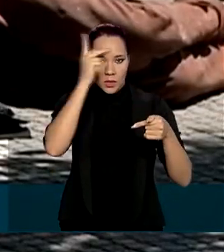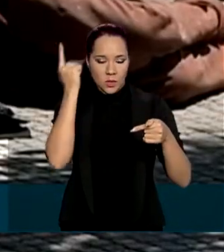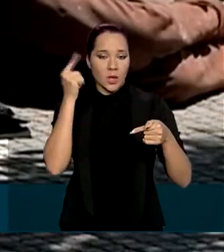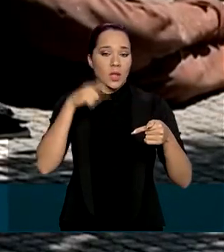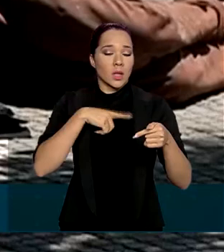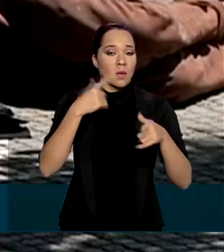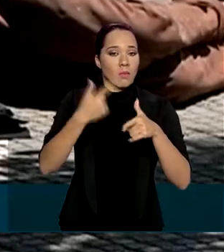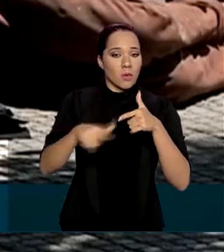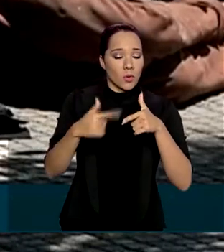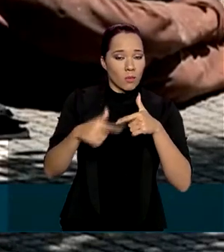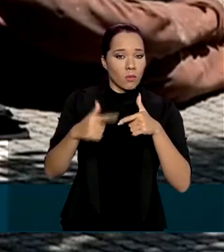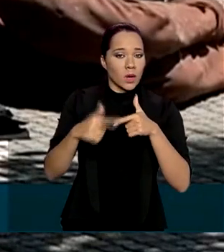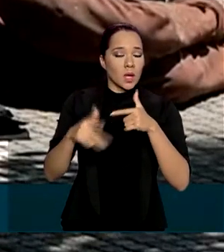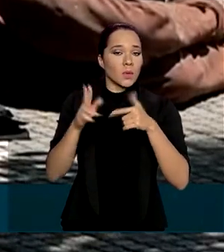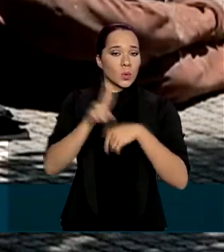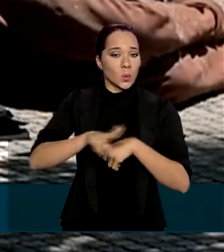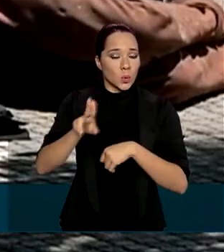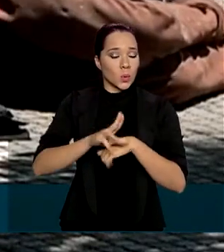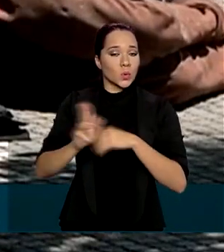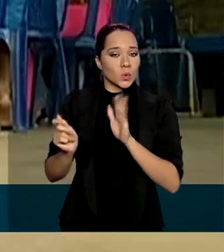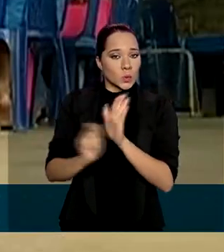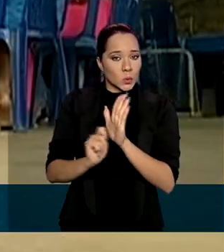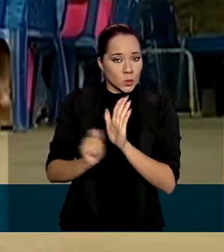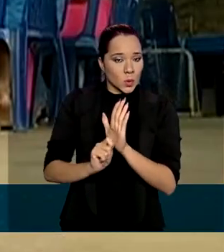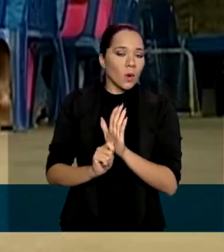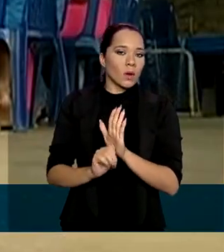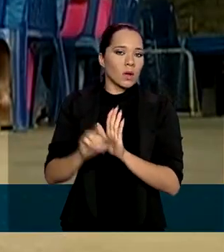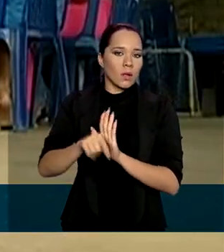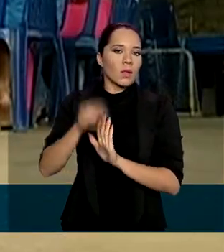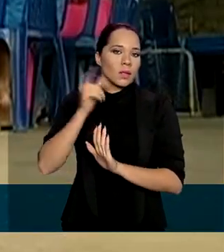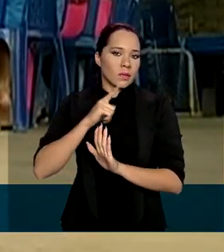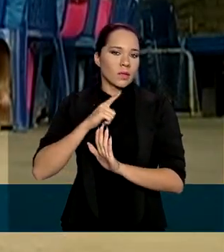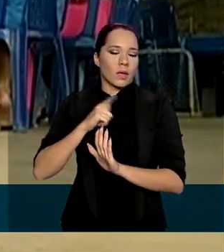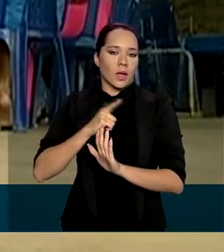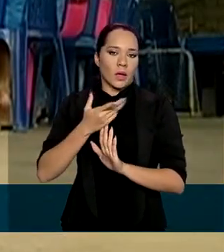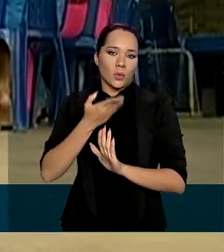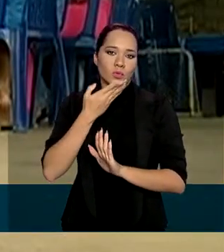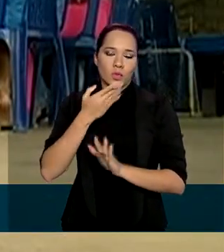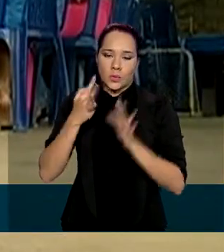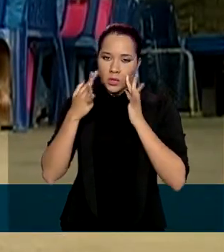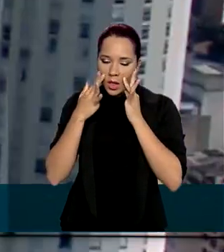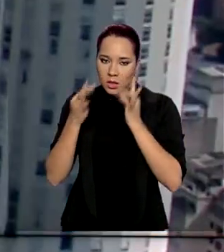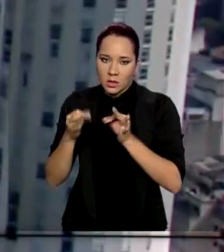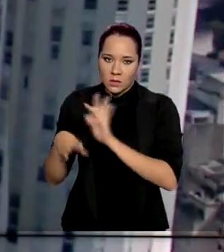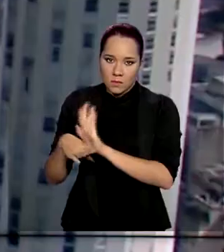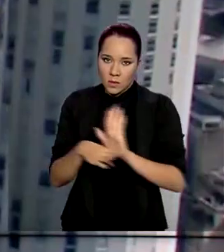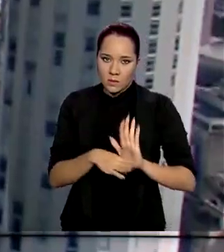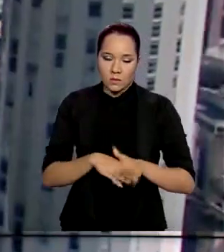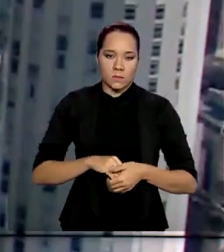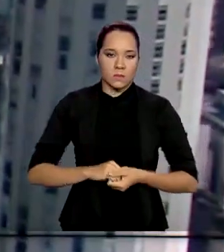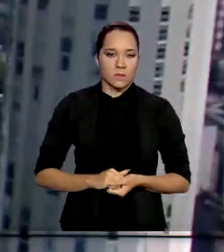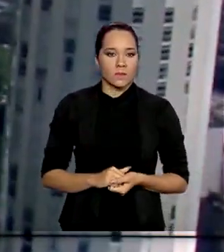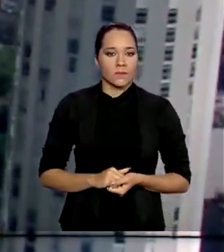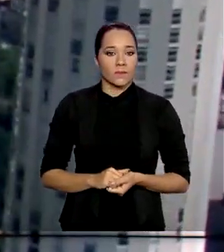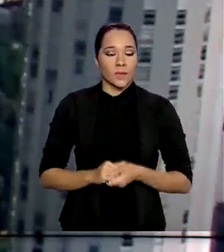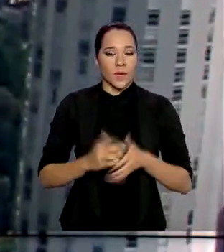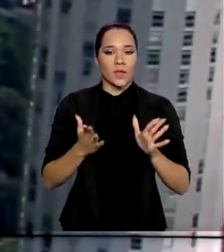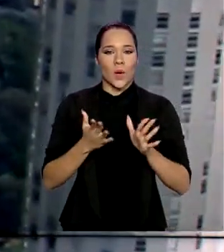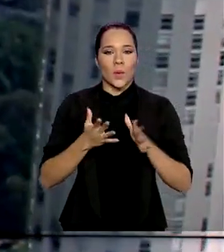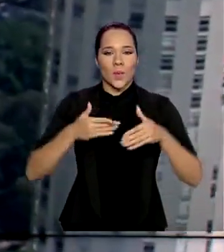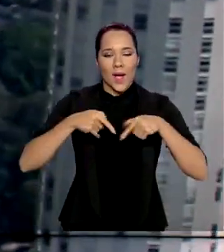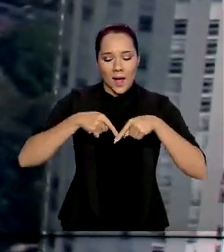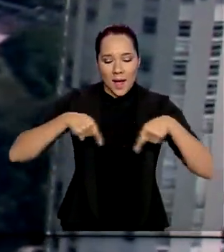transtornos decorrentes do uso indevido de drogas recebe algum tipo de atendimento. Uma galeria